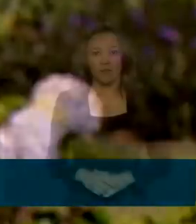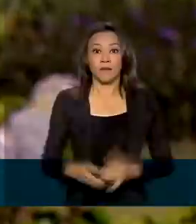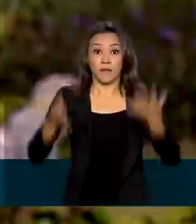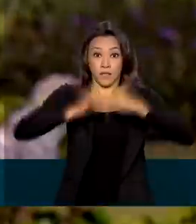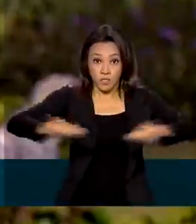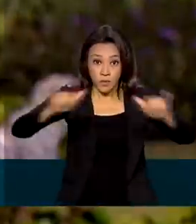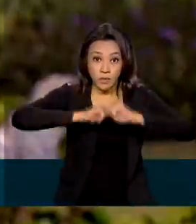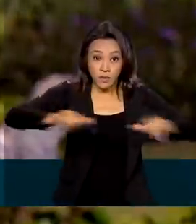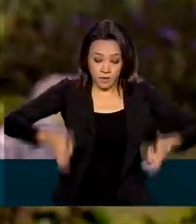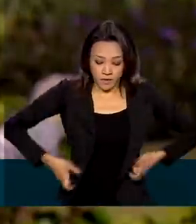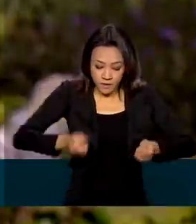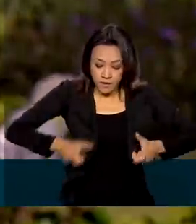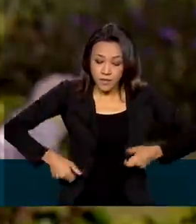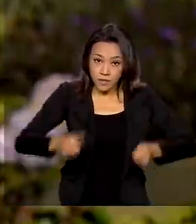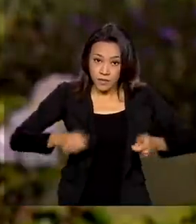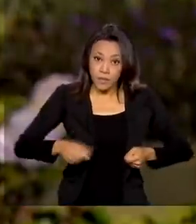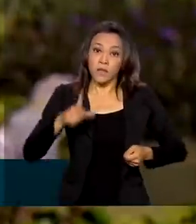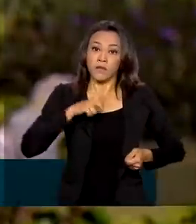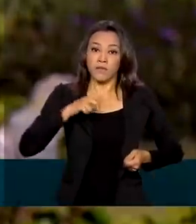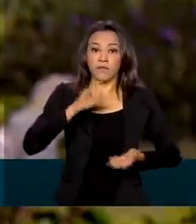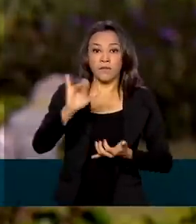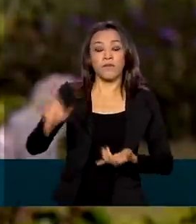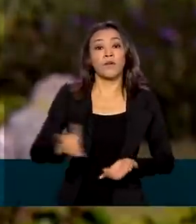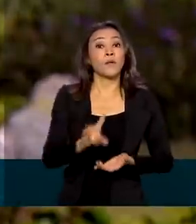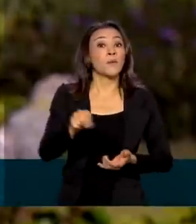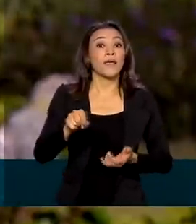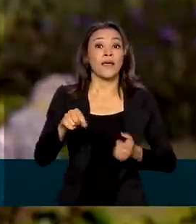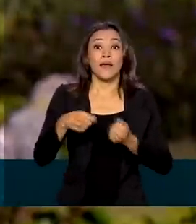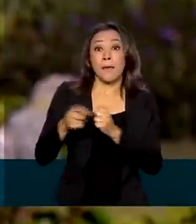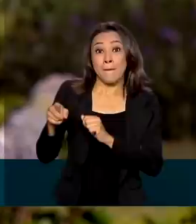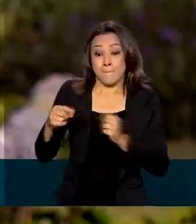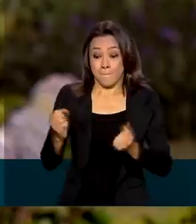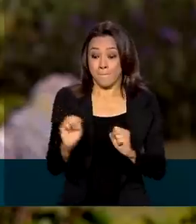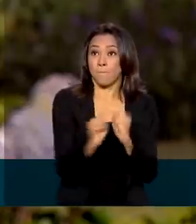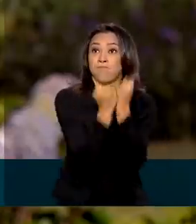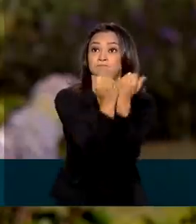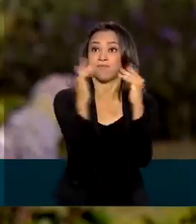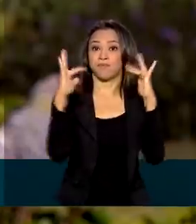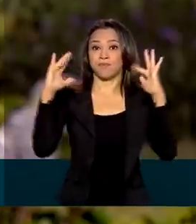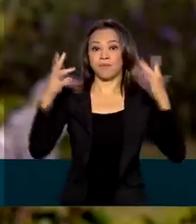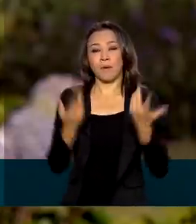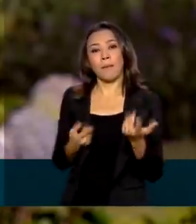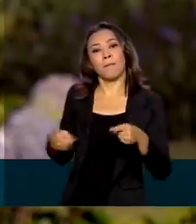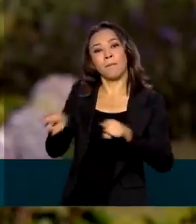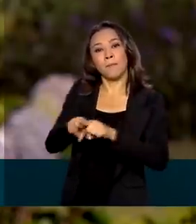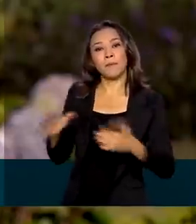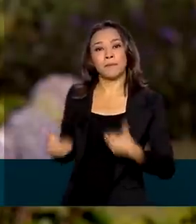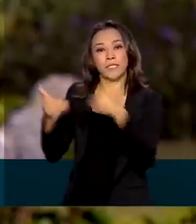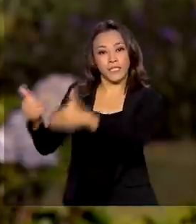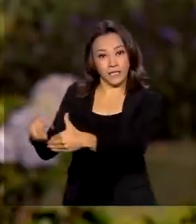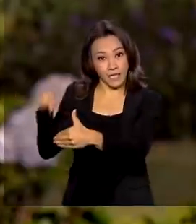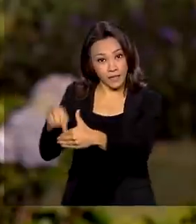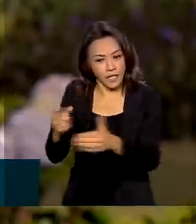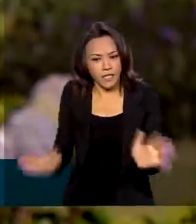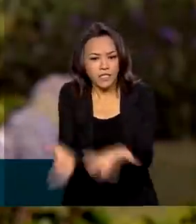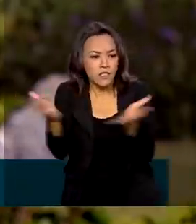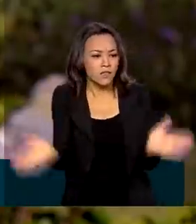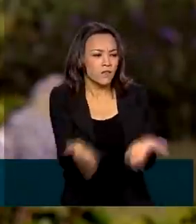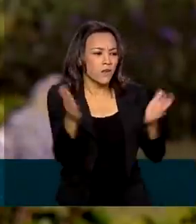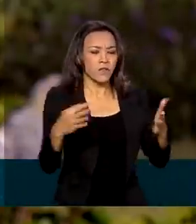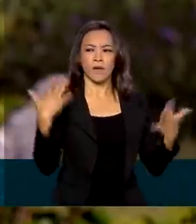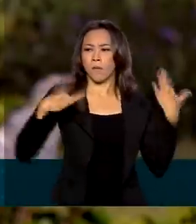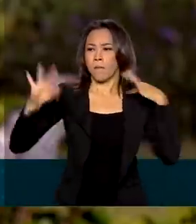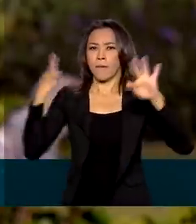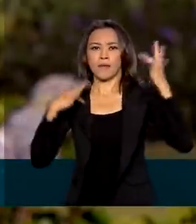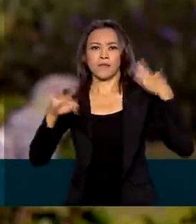das cadeiras de rodas foi feita pelo programa Parque Mais do Ministério do Meio Ambiente, que quer promover o ecoturismo nas unidades de